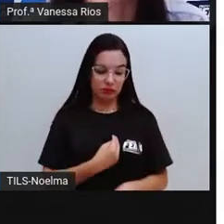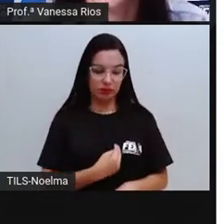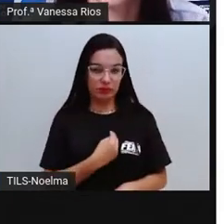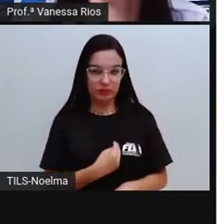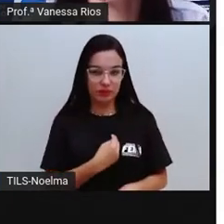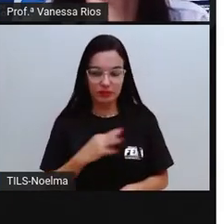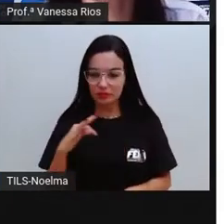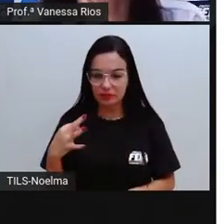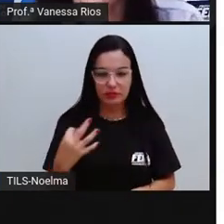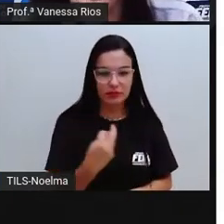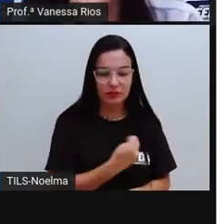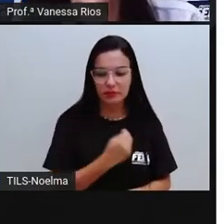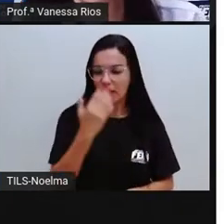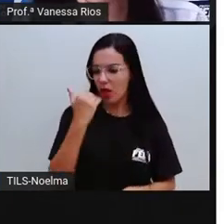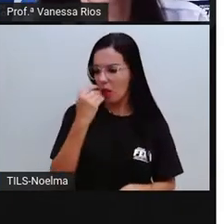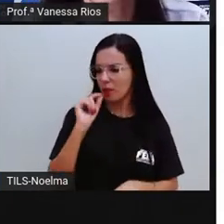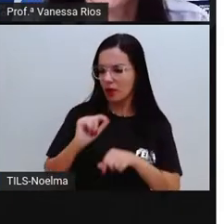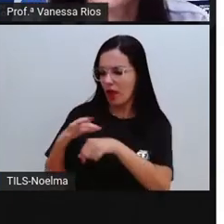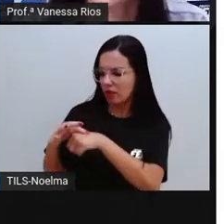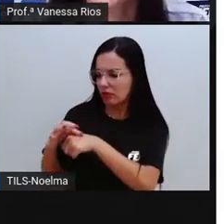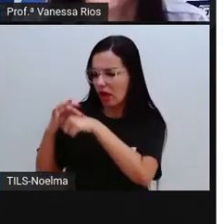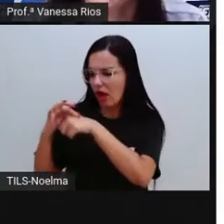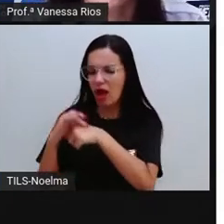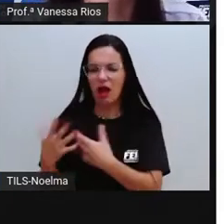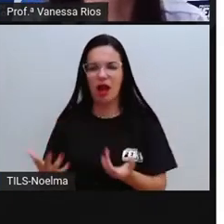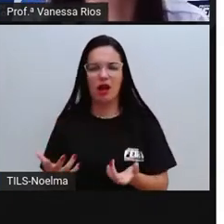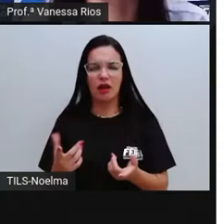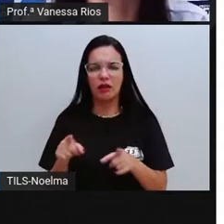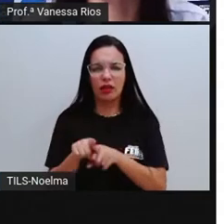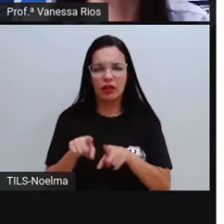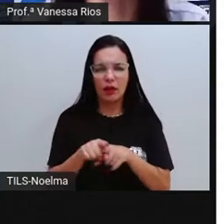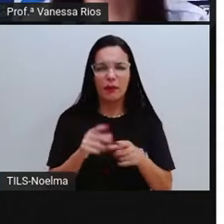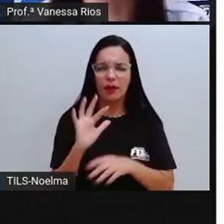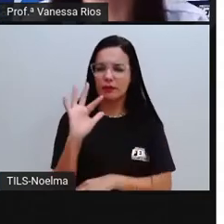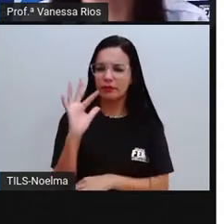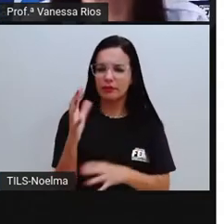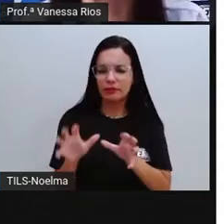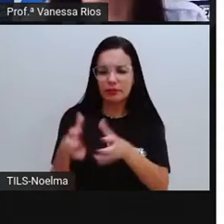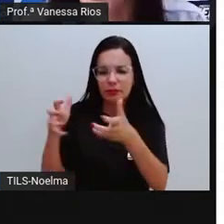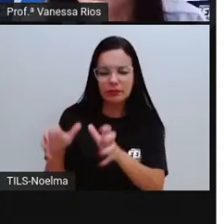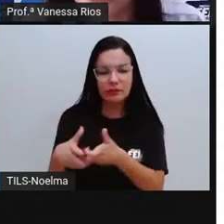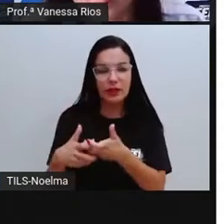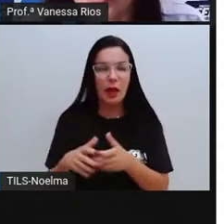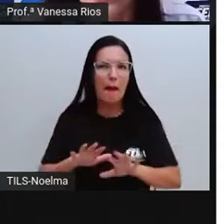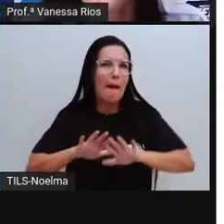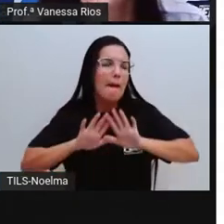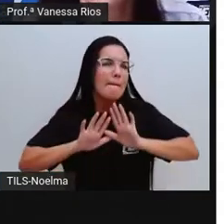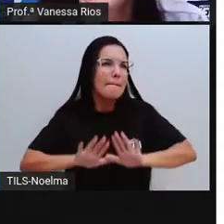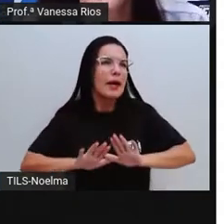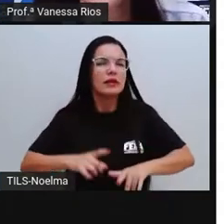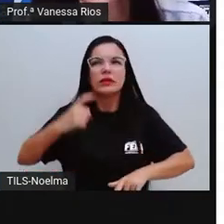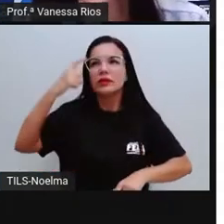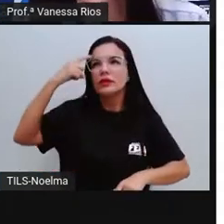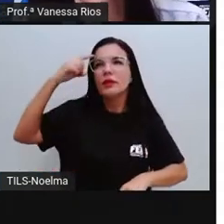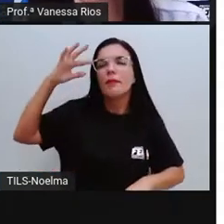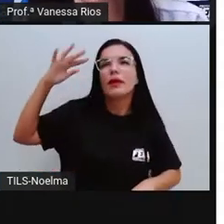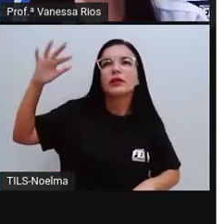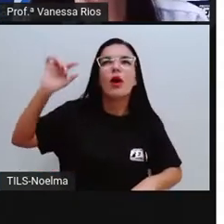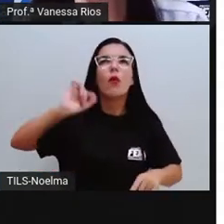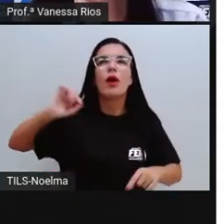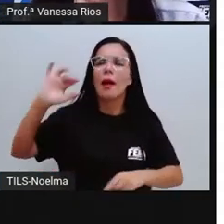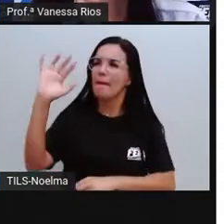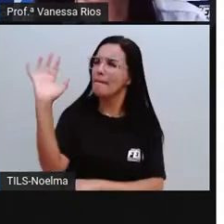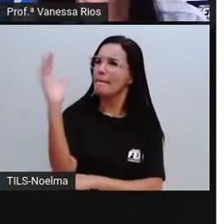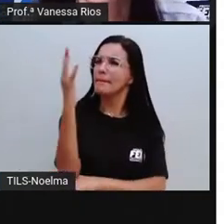alimentando em relação aos animais, a nós mesmos, né? Mas imaginar que a planta se alimenta é algo assim que pode